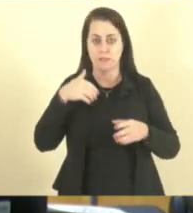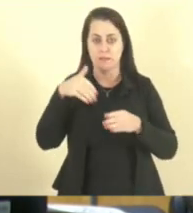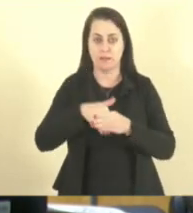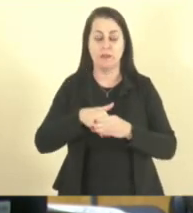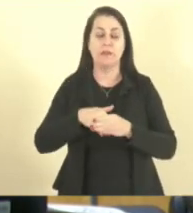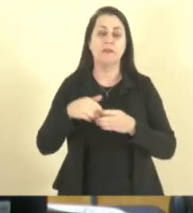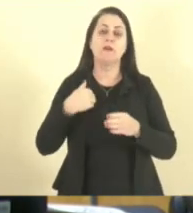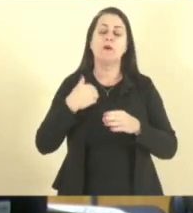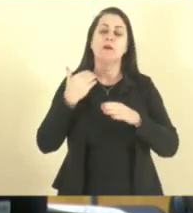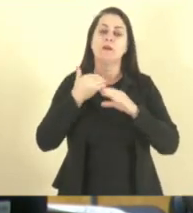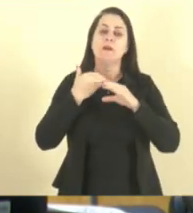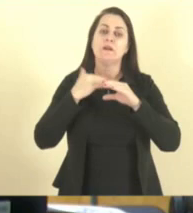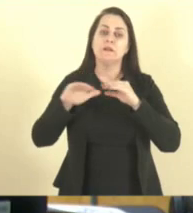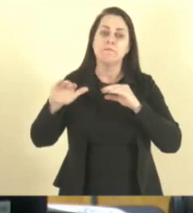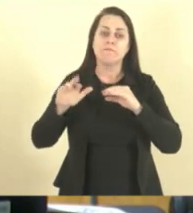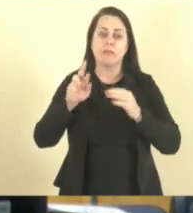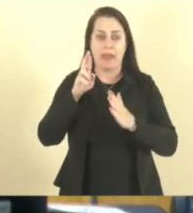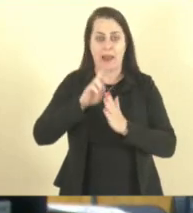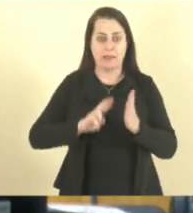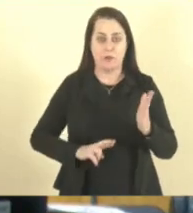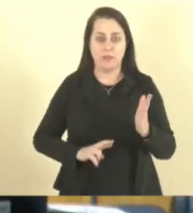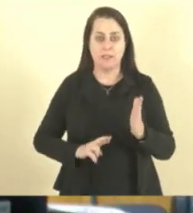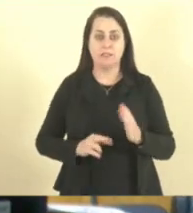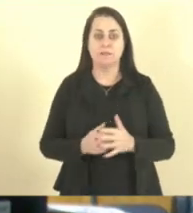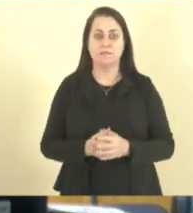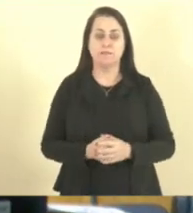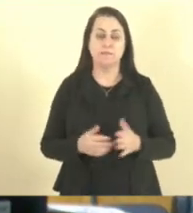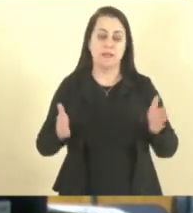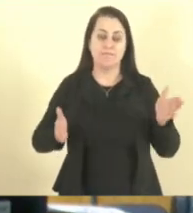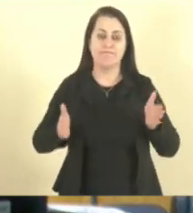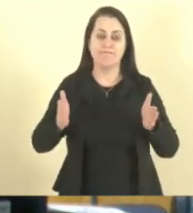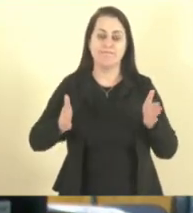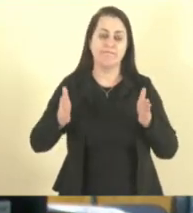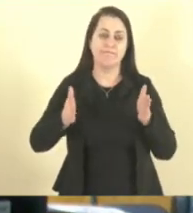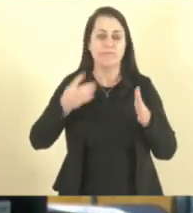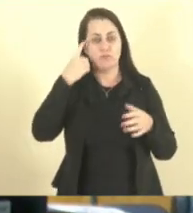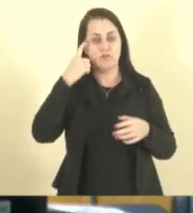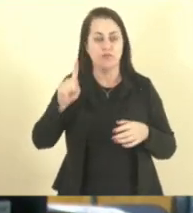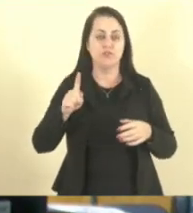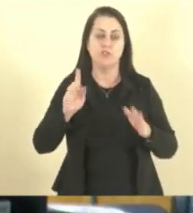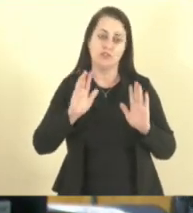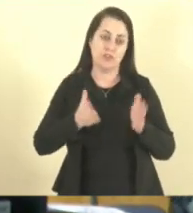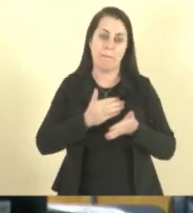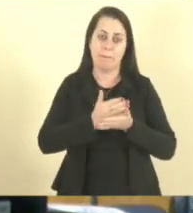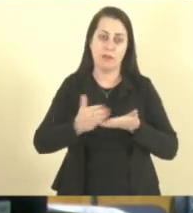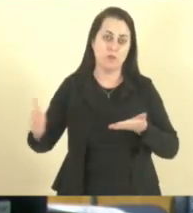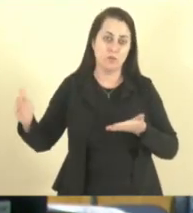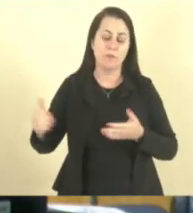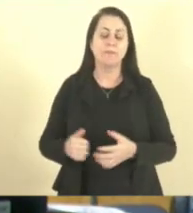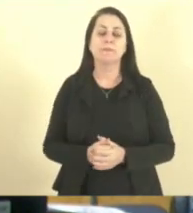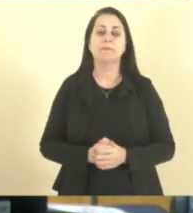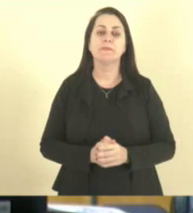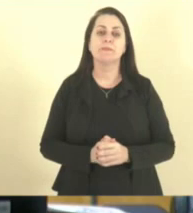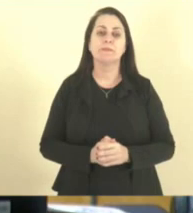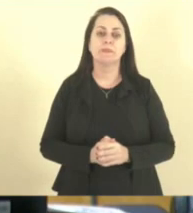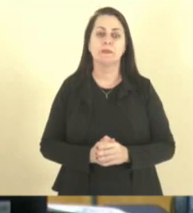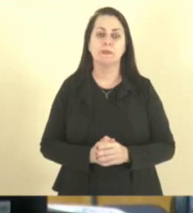relatoria, e devido ao prazo inspirado na comissão, e eu vou